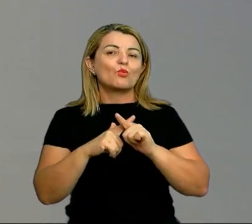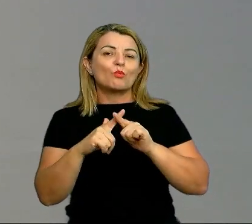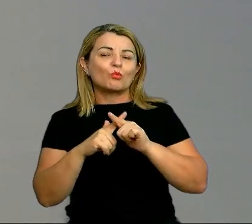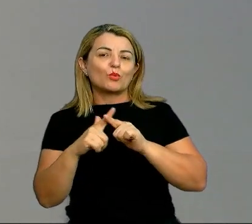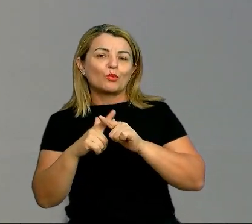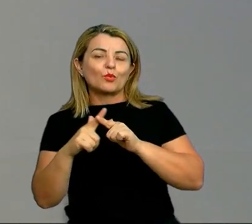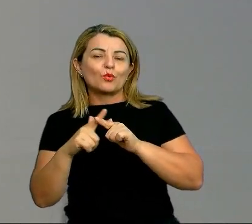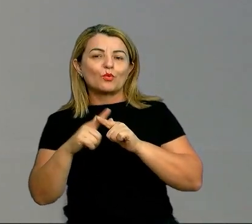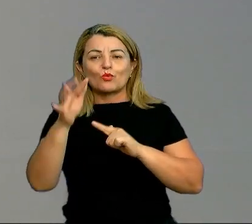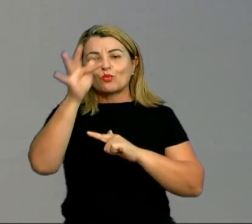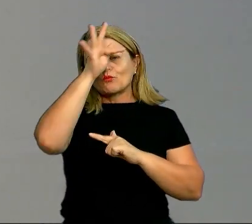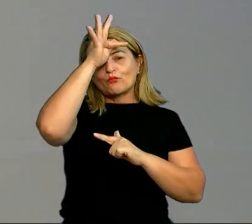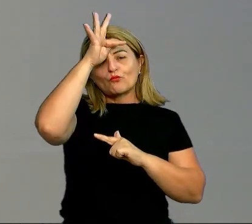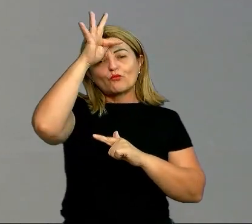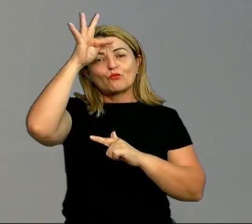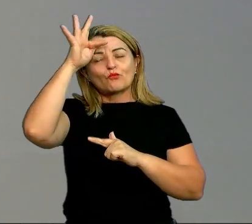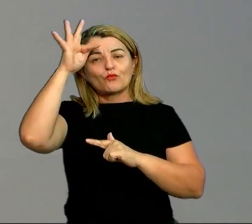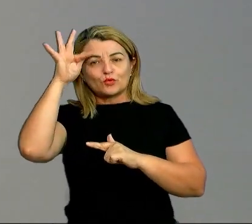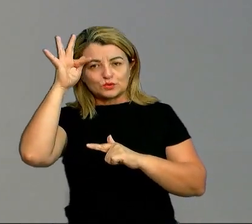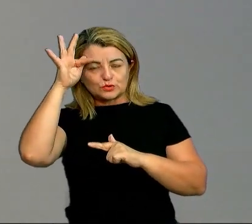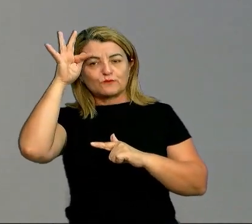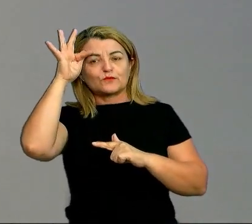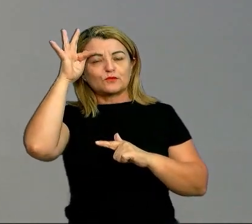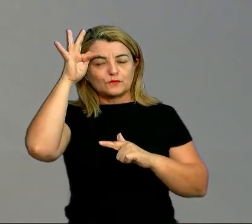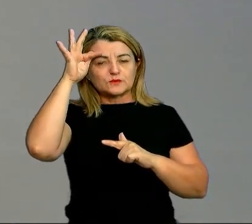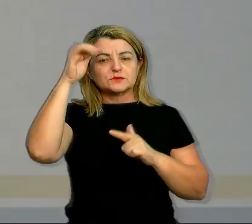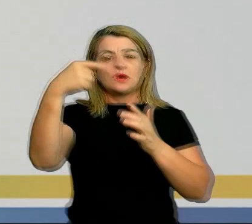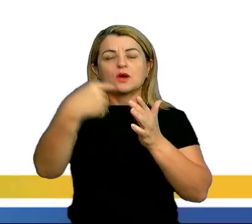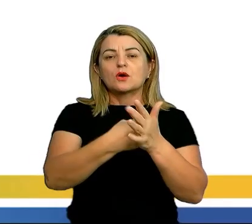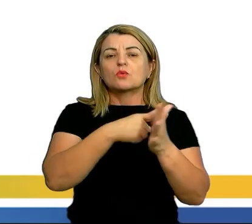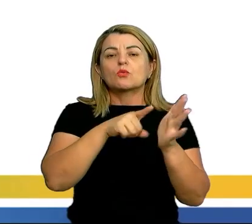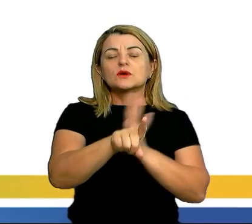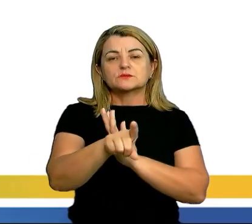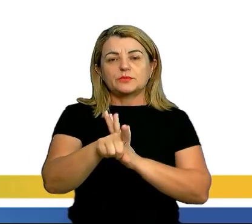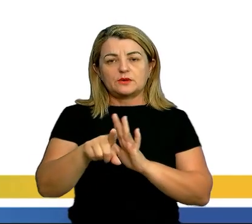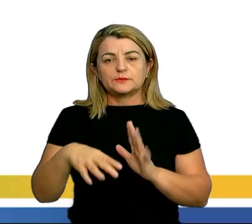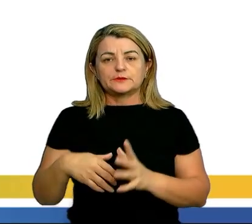com a questão filosófica, com esse questionamento, com essa indagação.